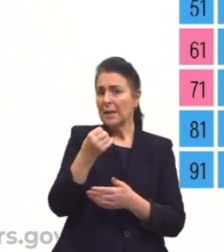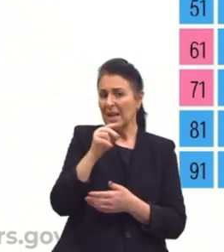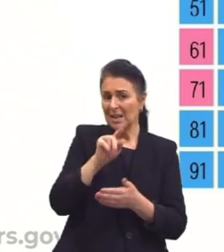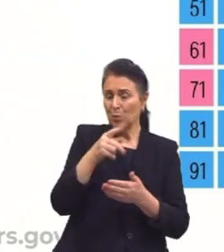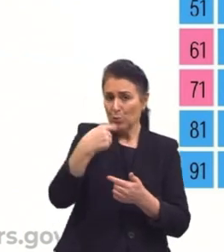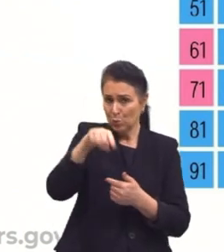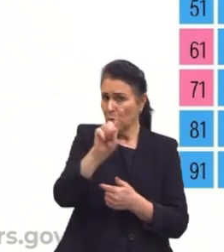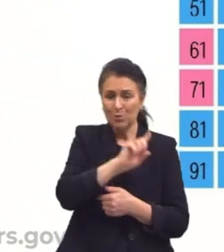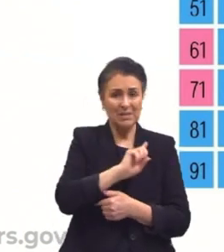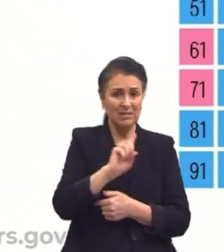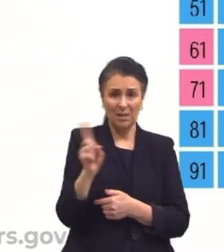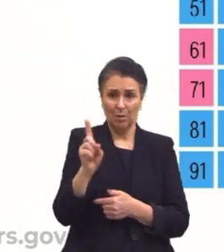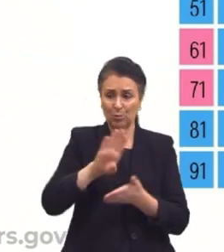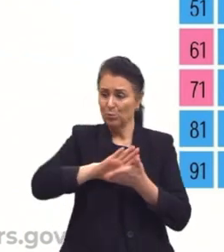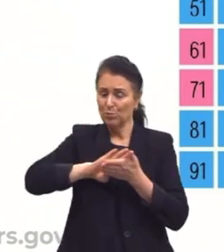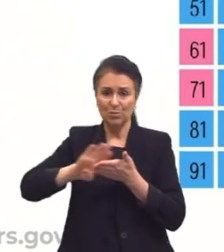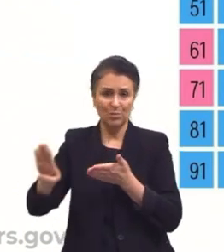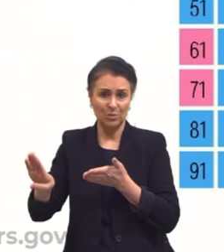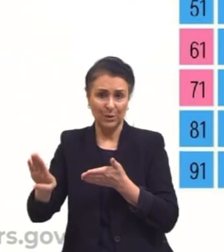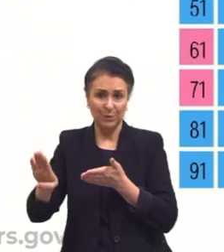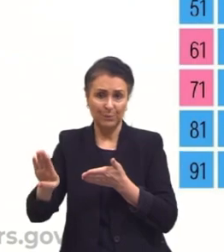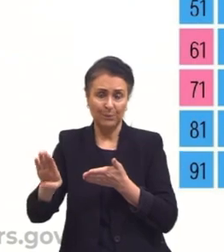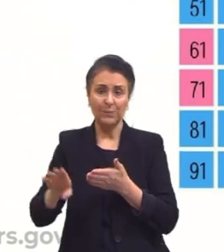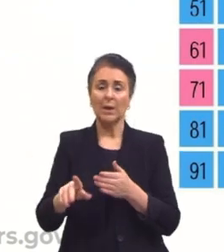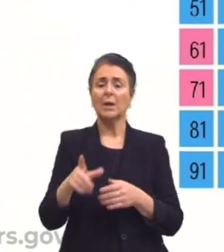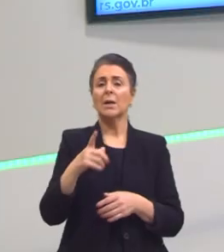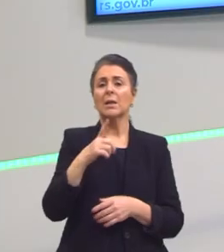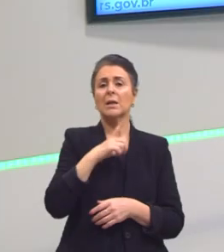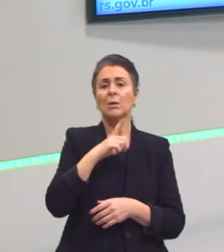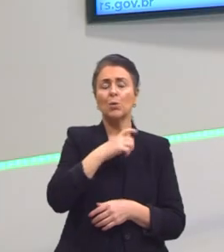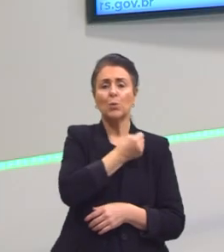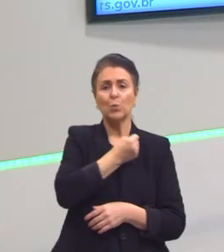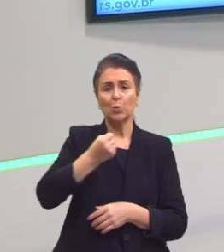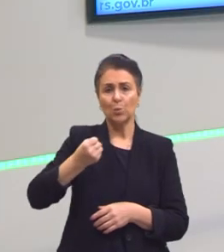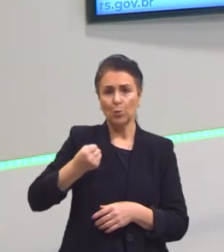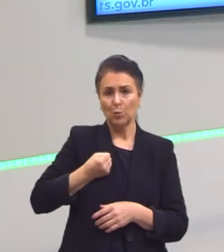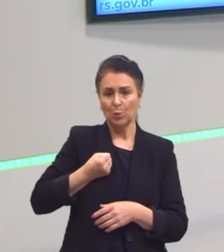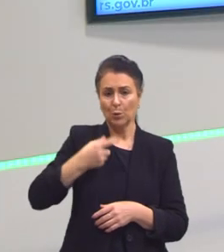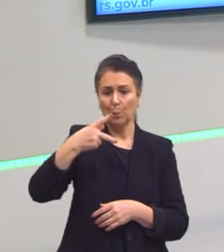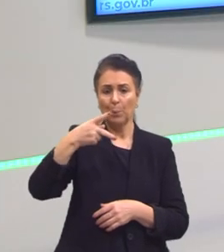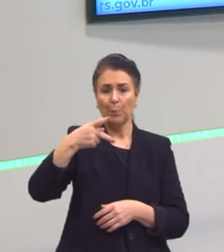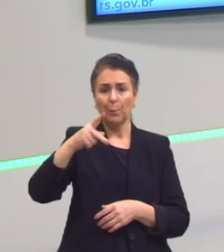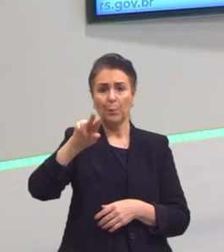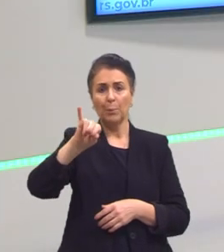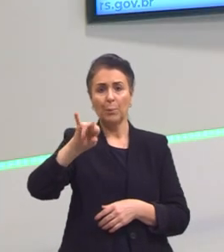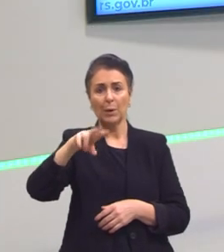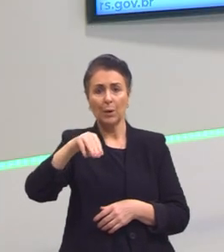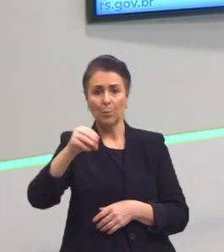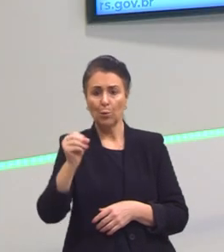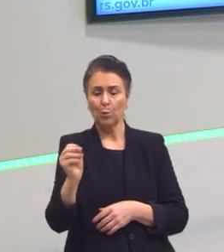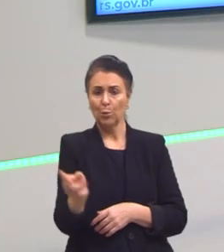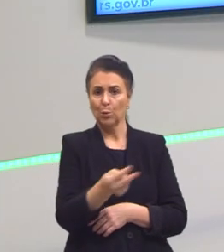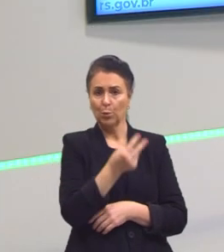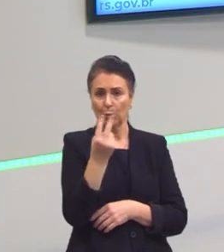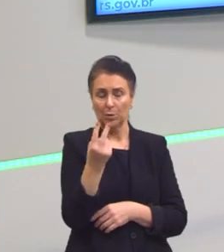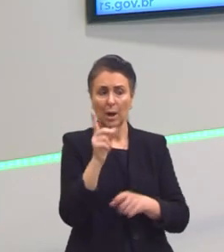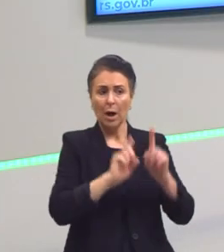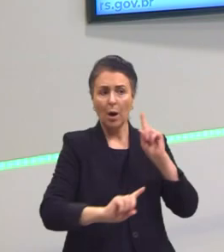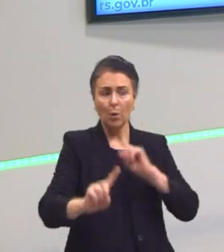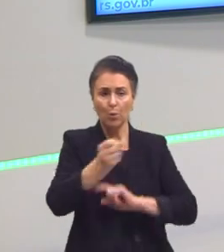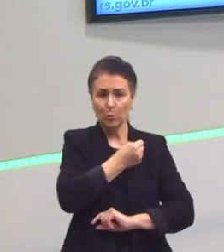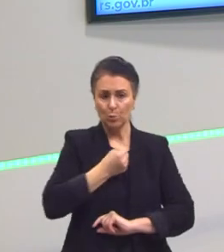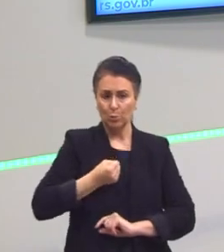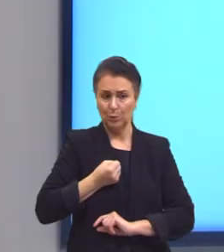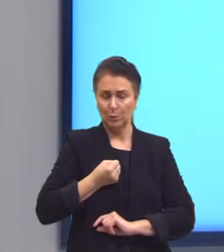Mas não quer dizer que somente são números primos e o 2, né? Porque alguns números primos, por exemplo, o